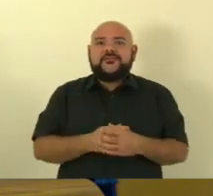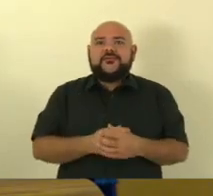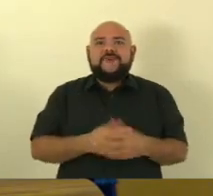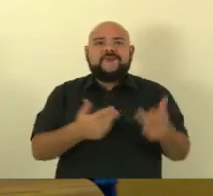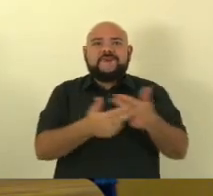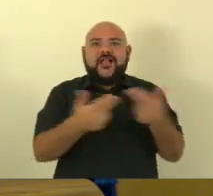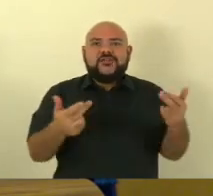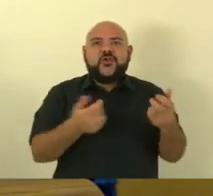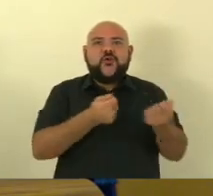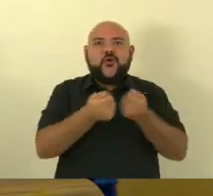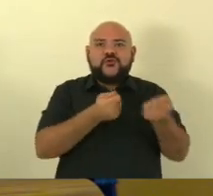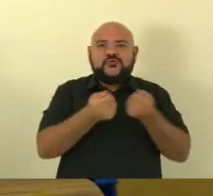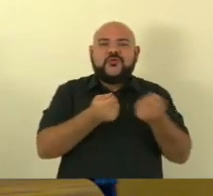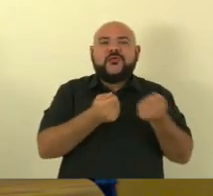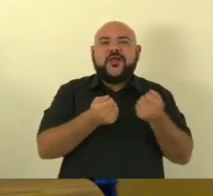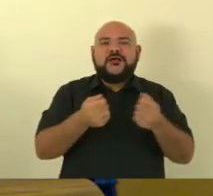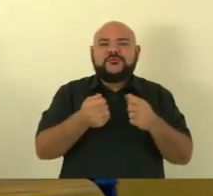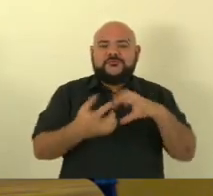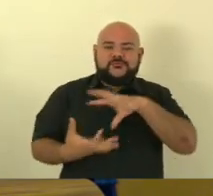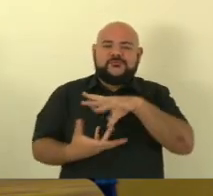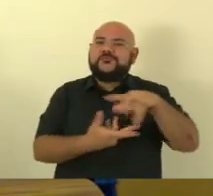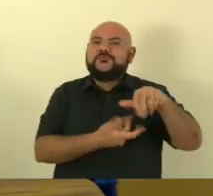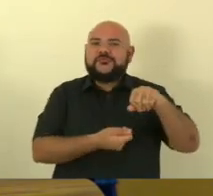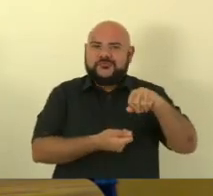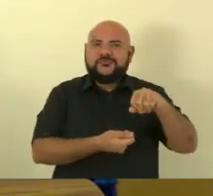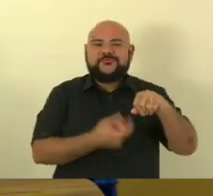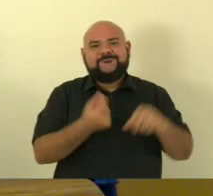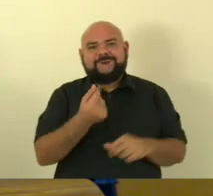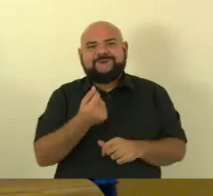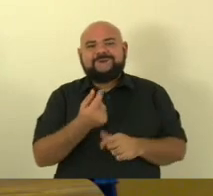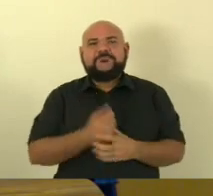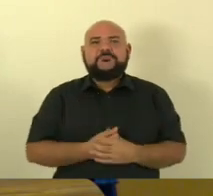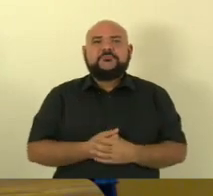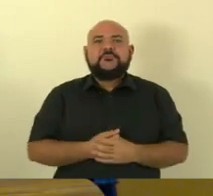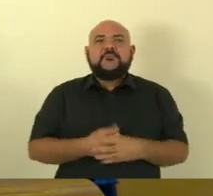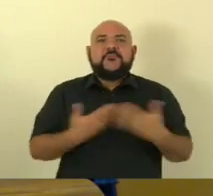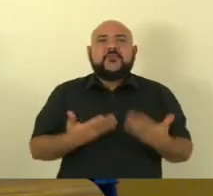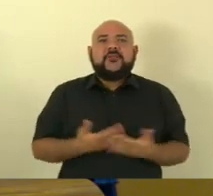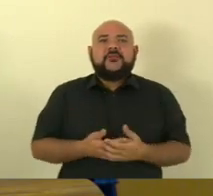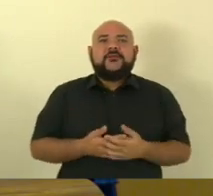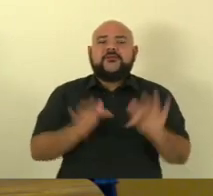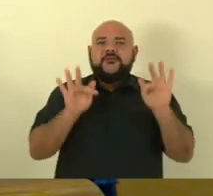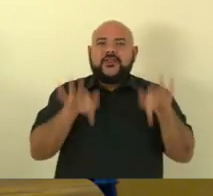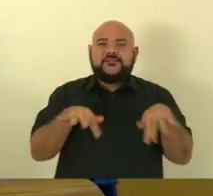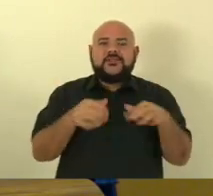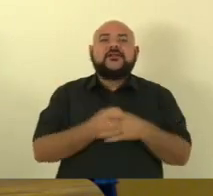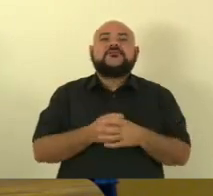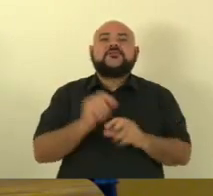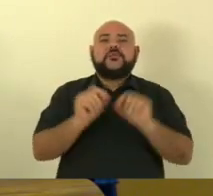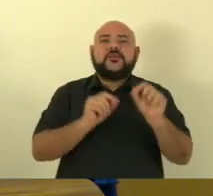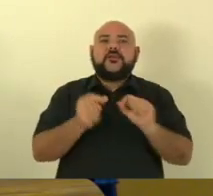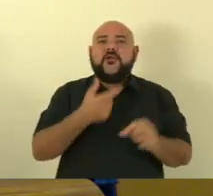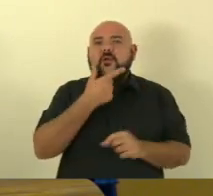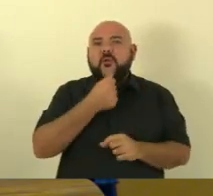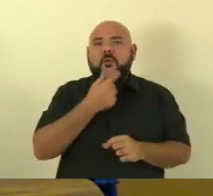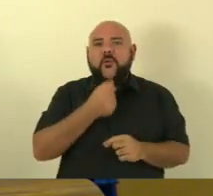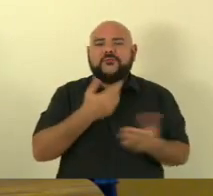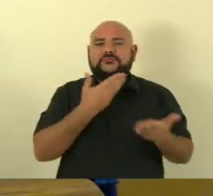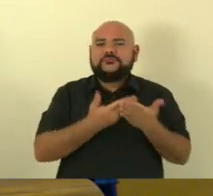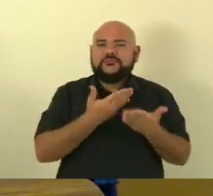vou finalizar como um estudioso da economia mundial